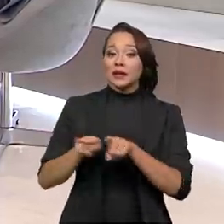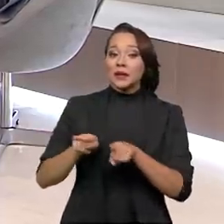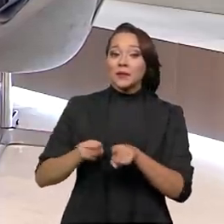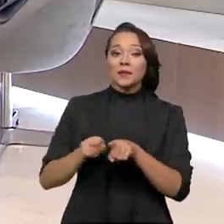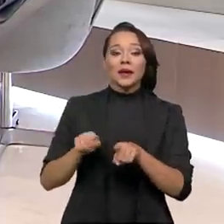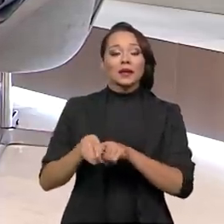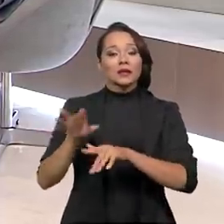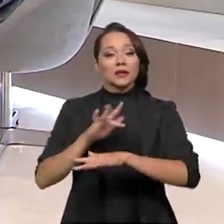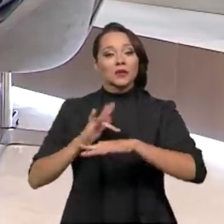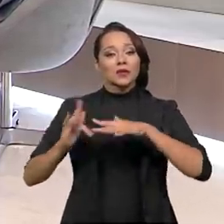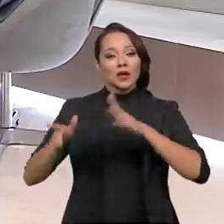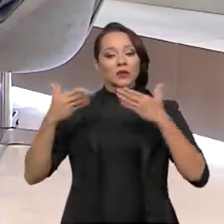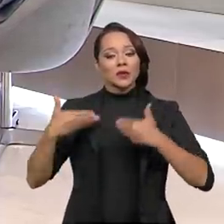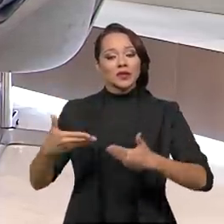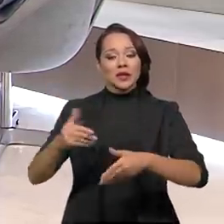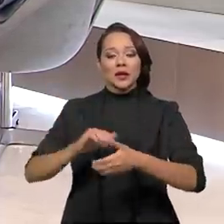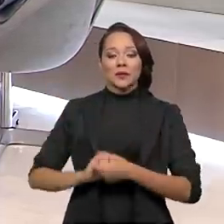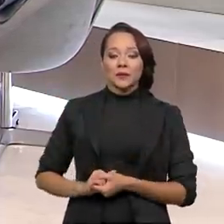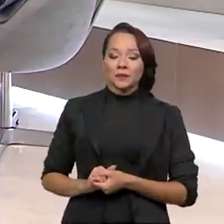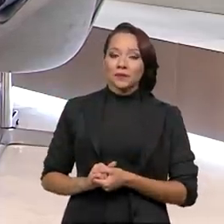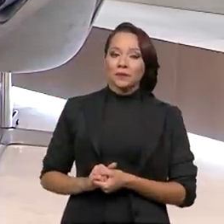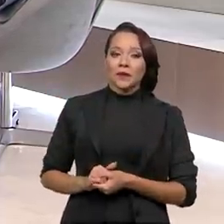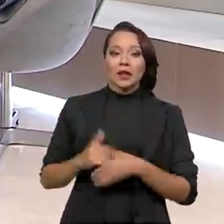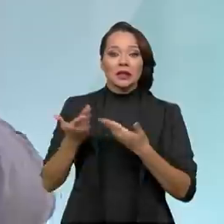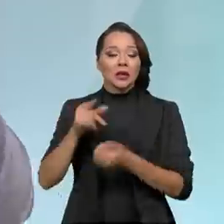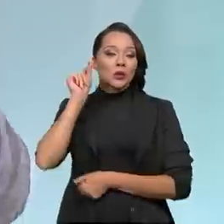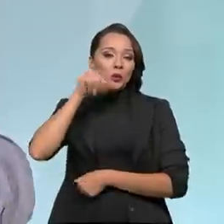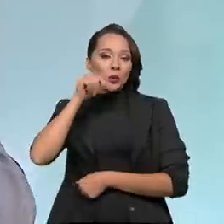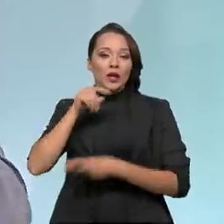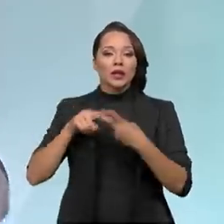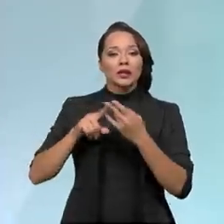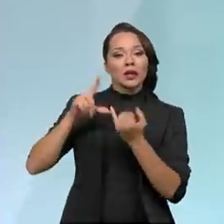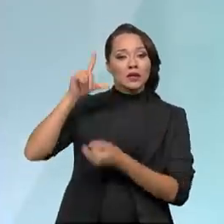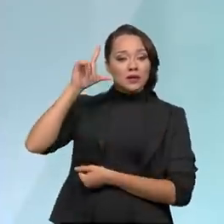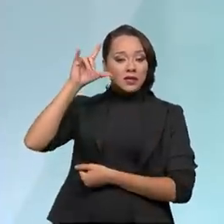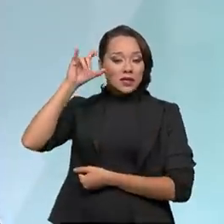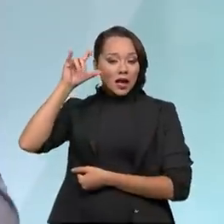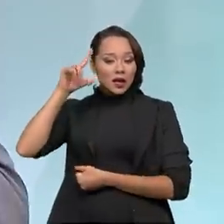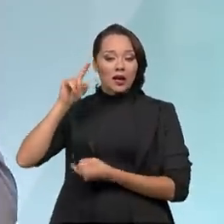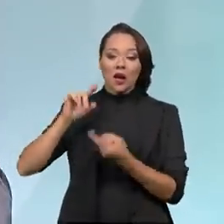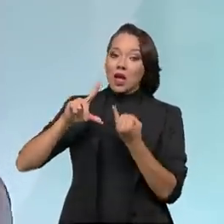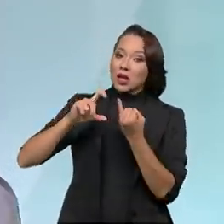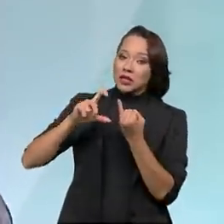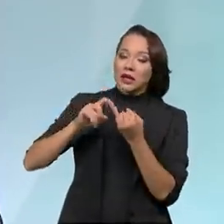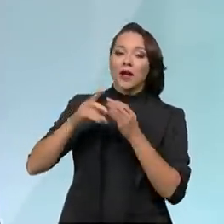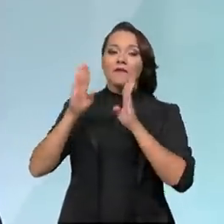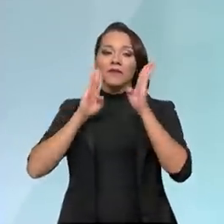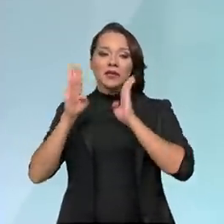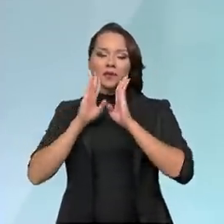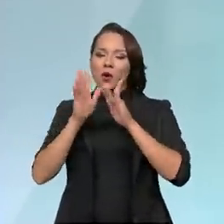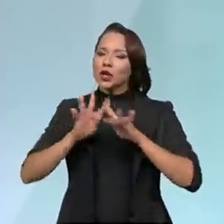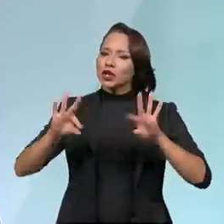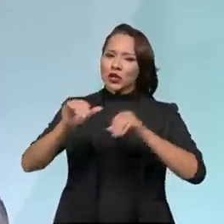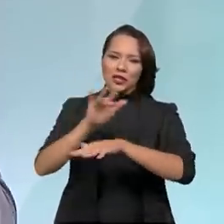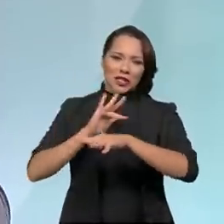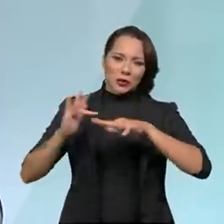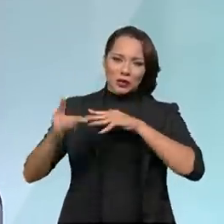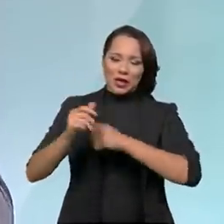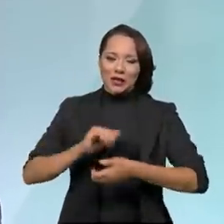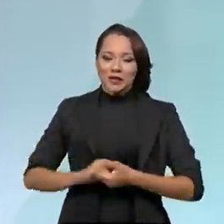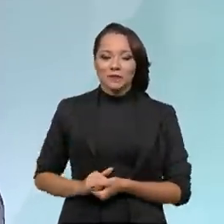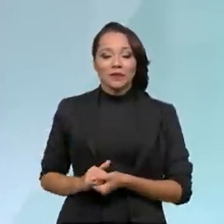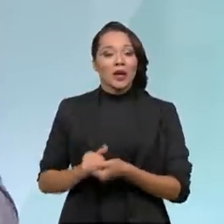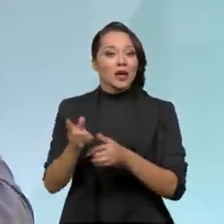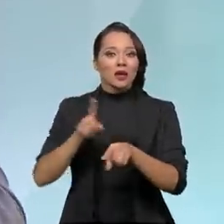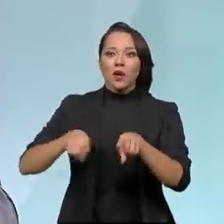redes do Ministério, tanto no Twitter, no Instagram, no Facebook. Então, a gente está presente aí em todas as redes e